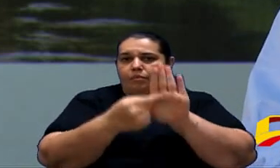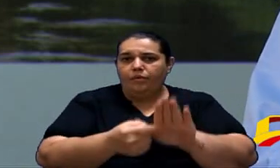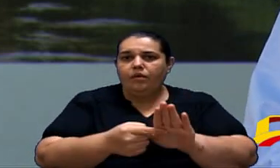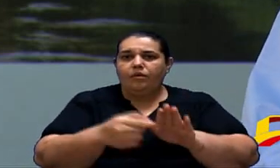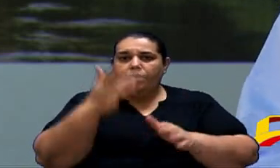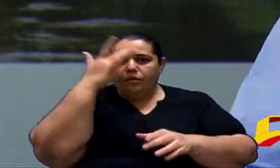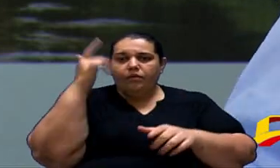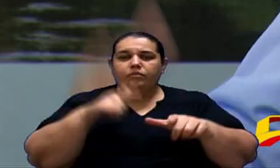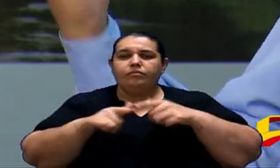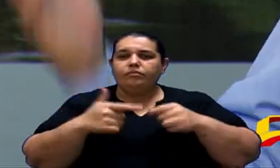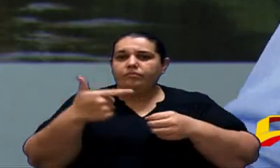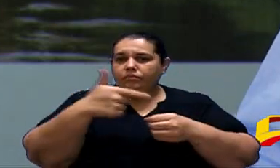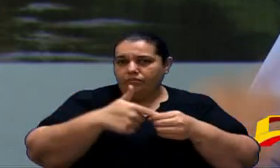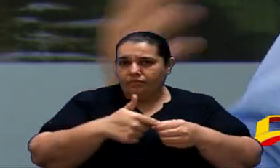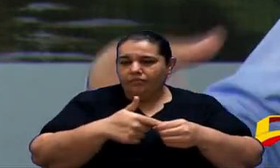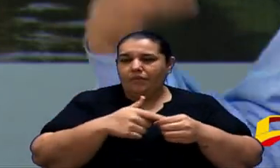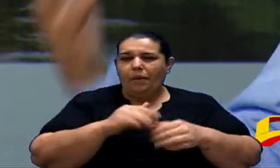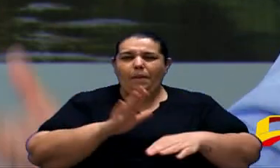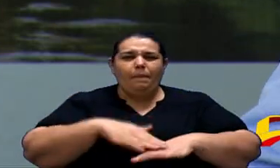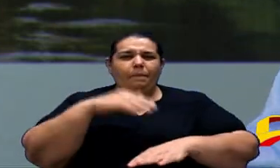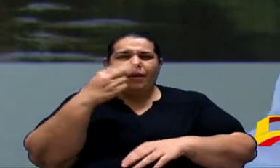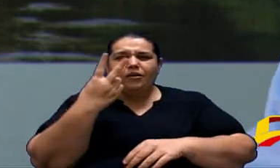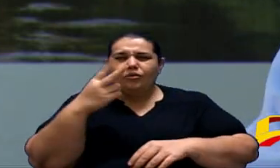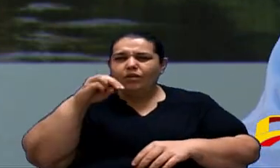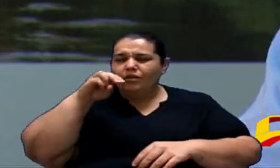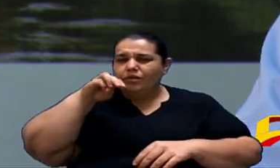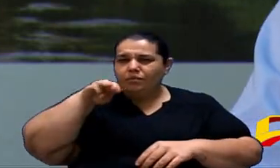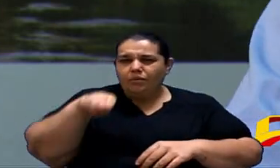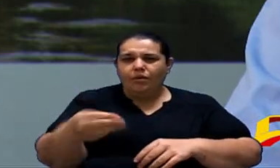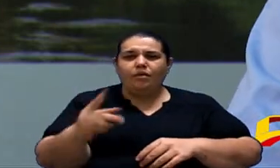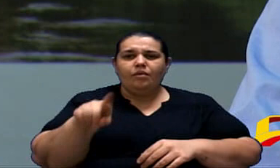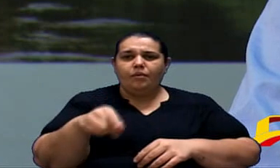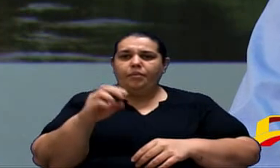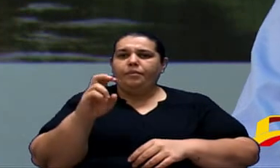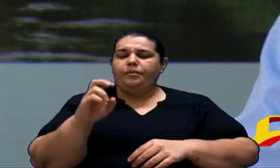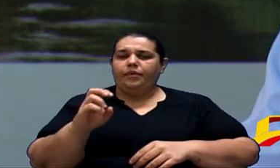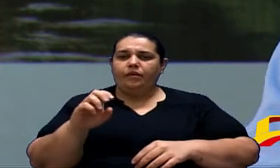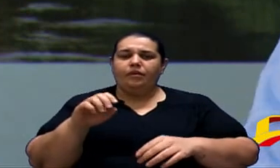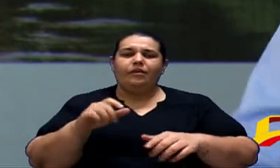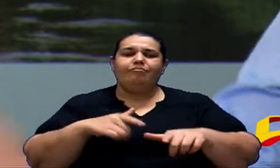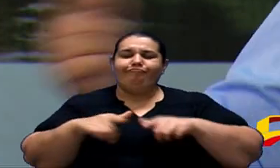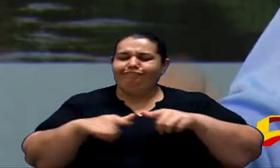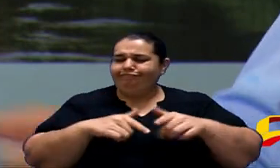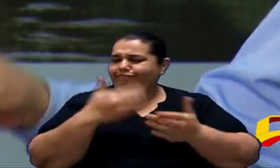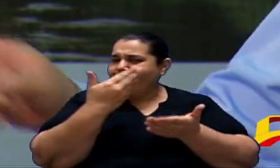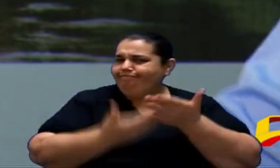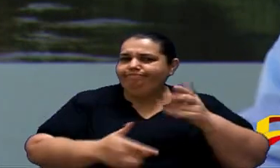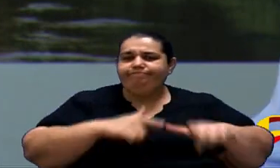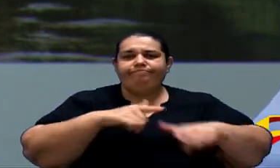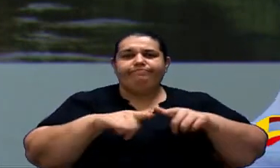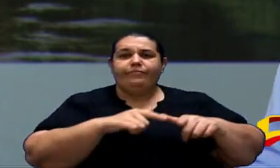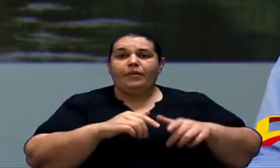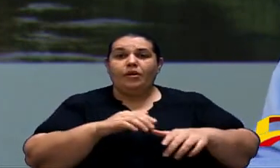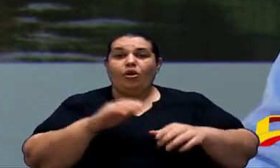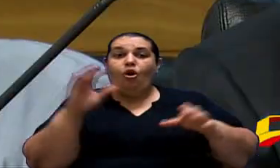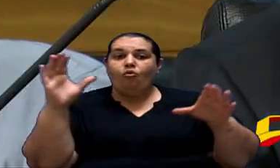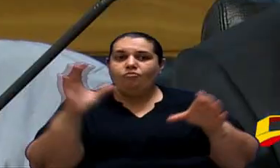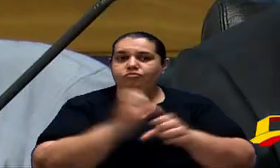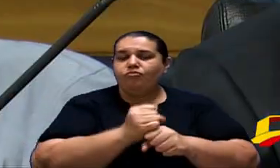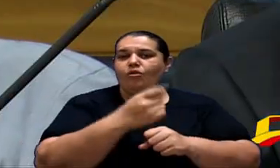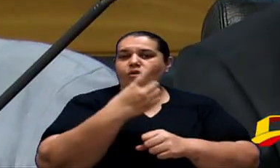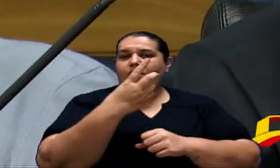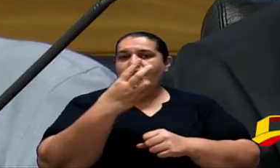Frentistas São Mais De 2 Milhões De Famílias Que Ficariam Desempregadas Se juntaria Aos 14 Milhões Que Já Estão